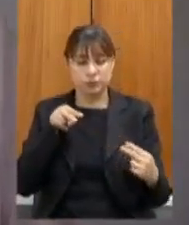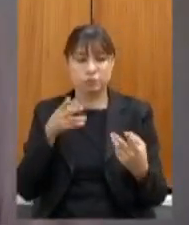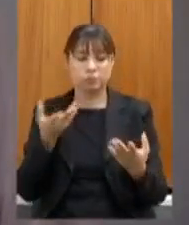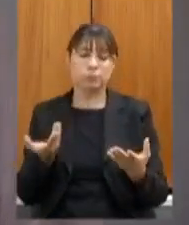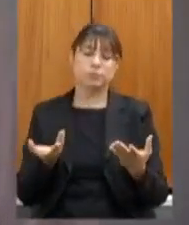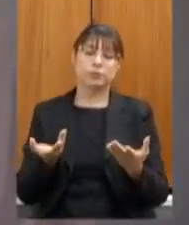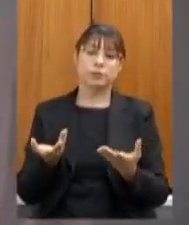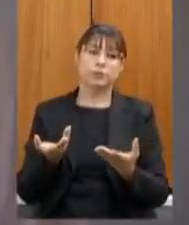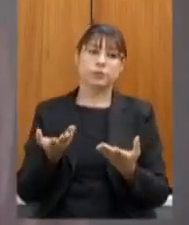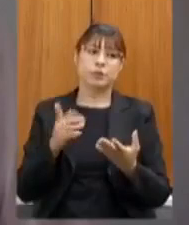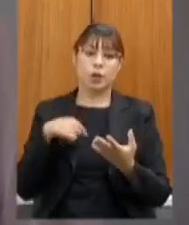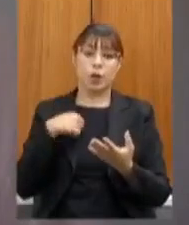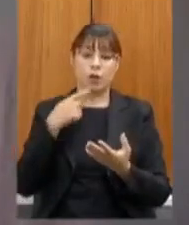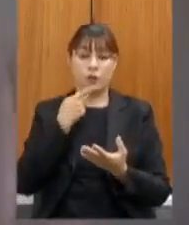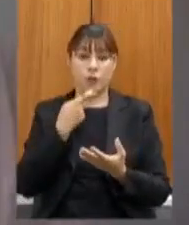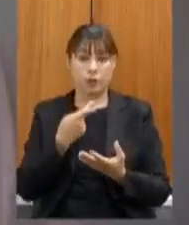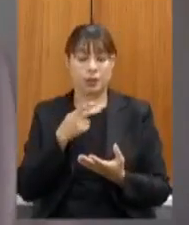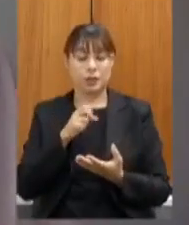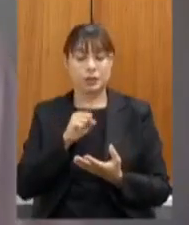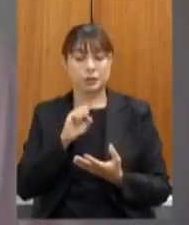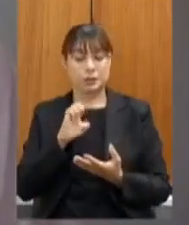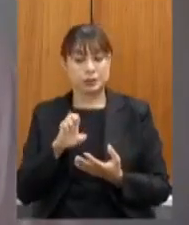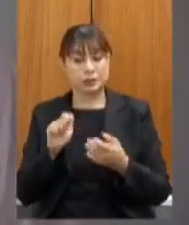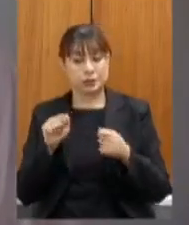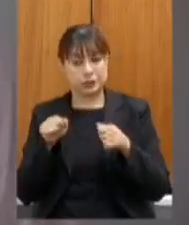havendo a condição o acesso a qualquer